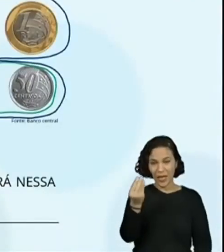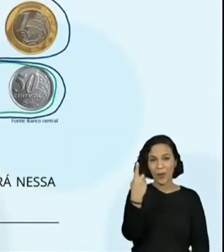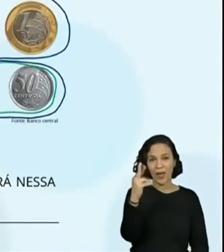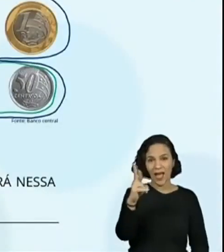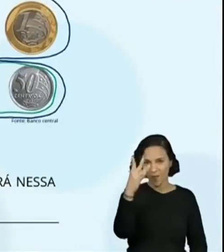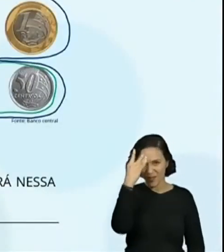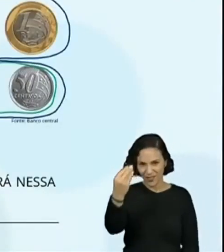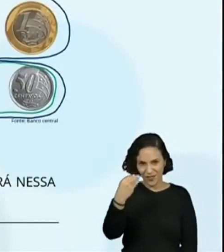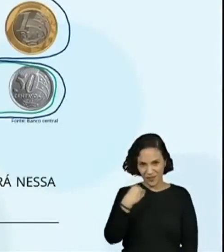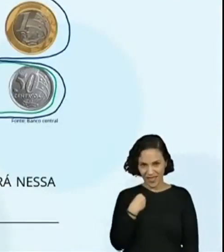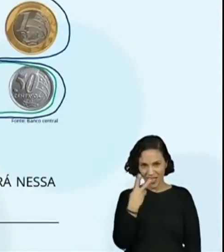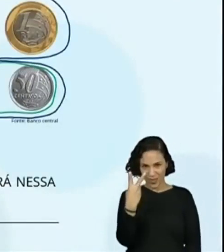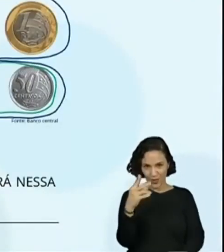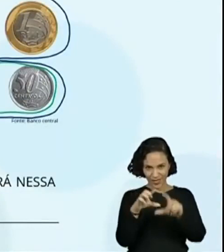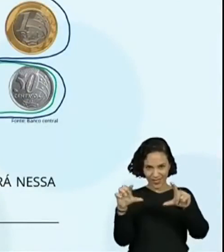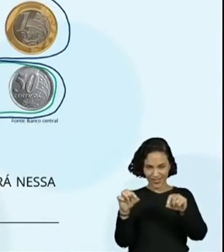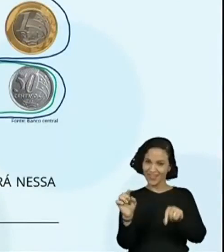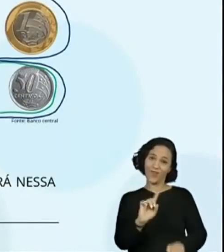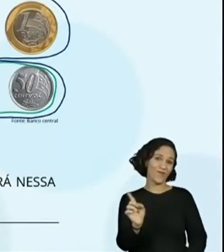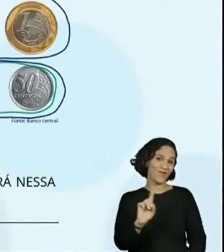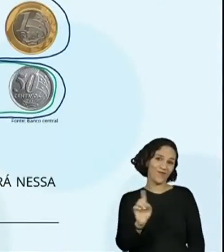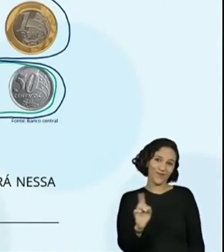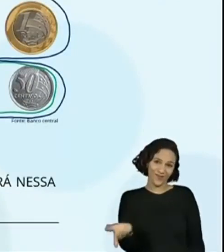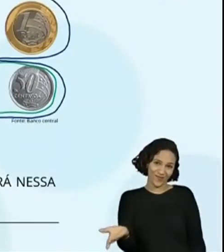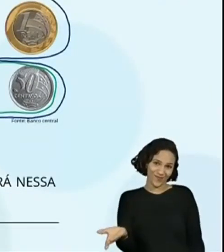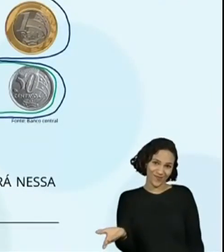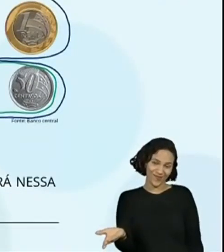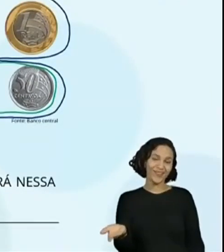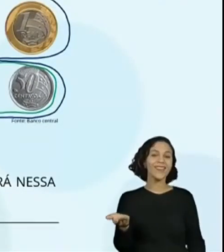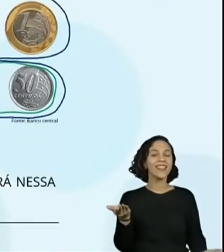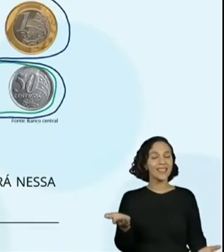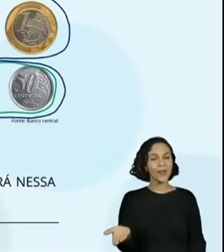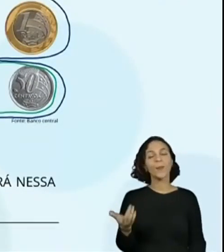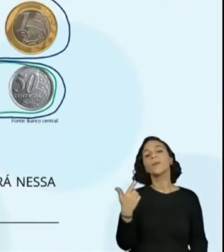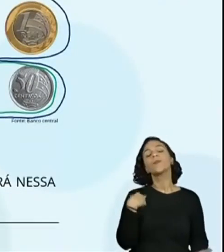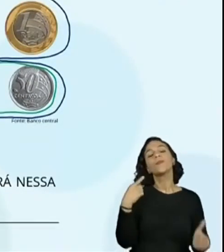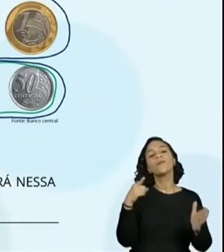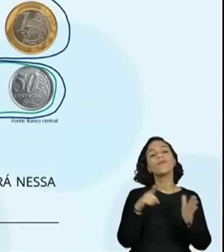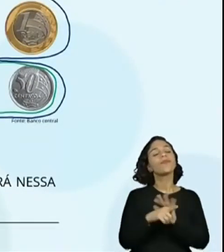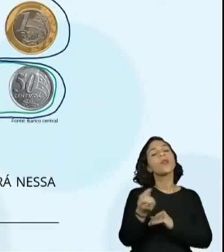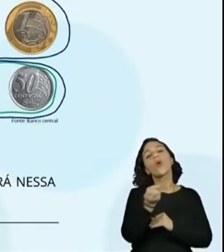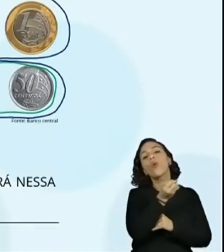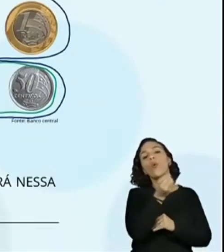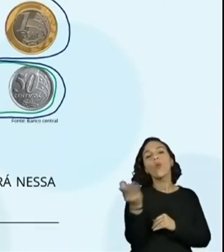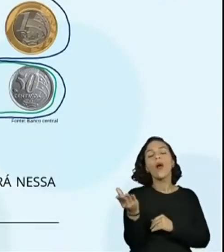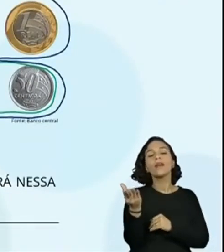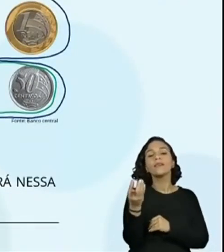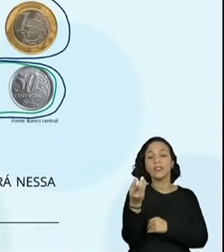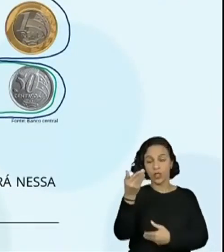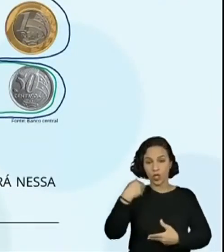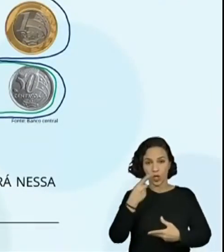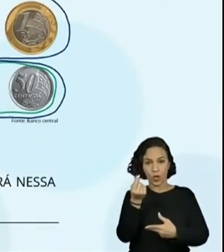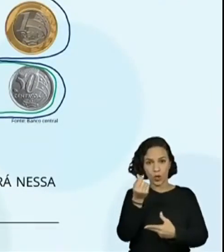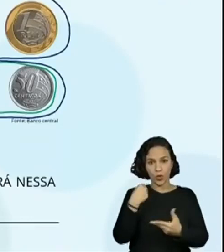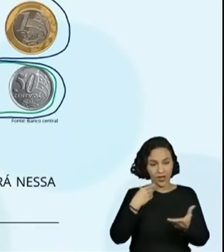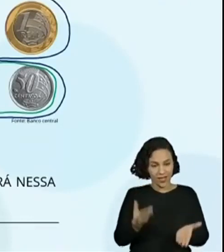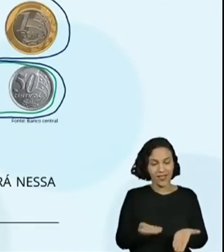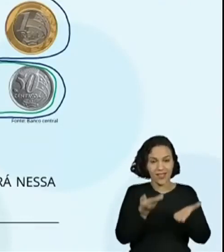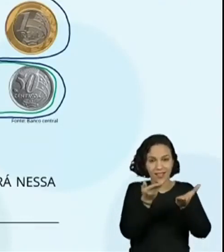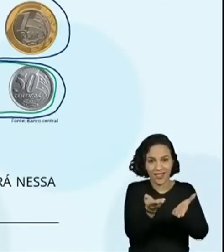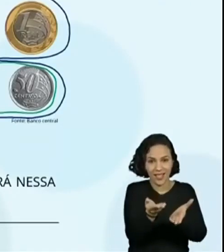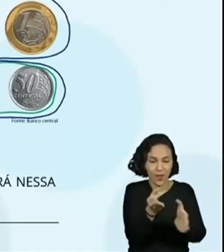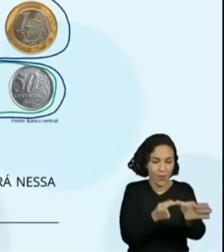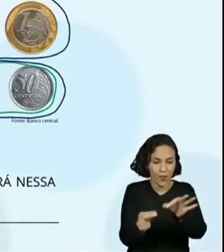para fazer mais uma cédula. Então, quantas cédulas de dois reais o Emerson receberá nessa troca? Ele vai receber